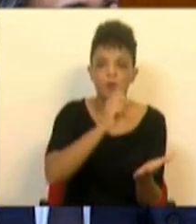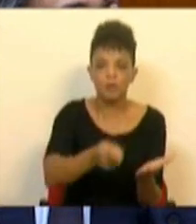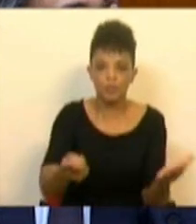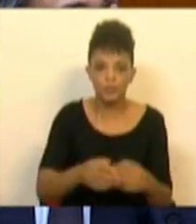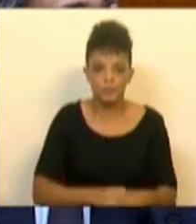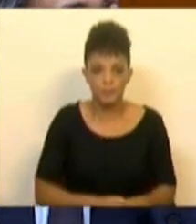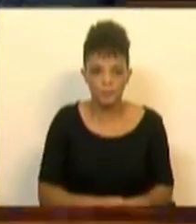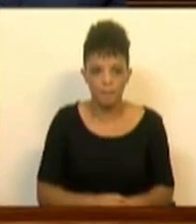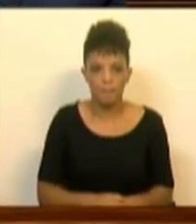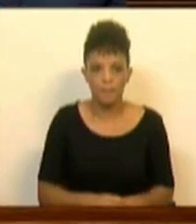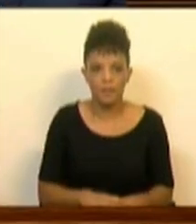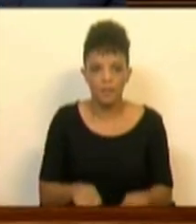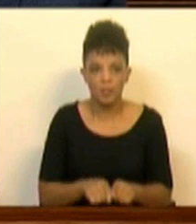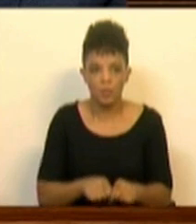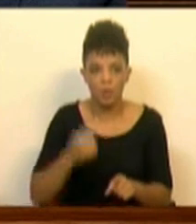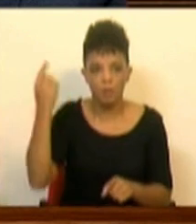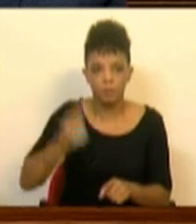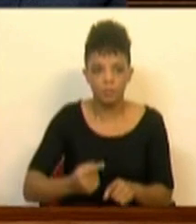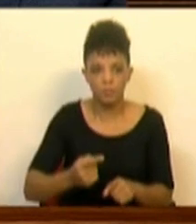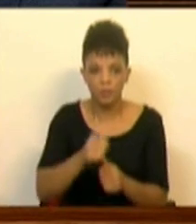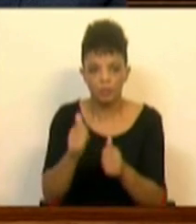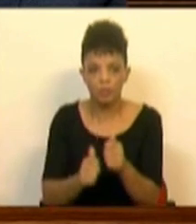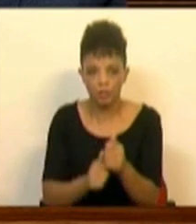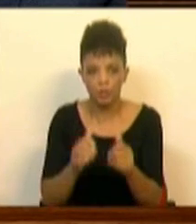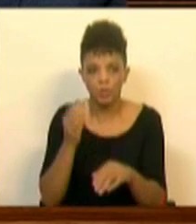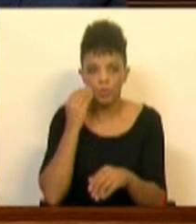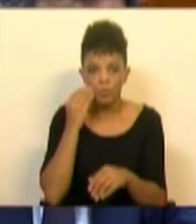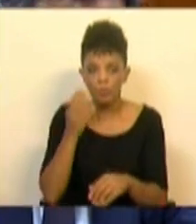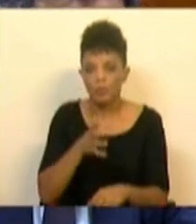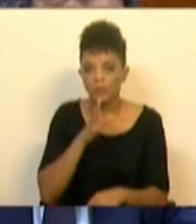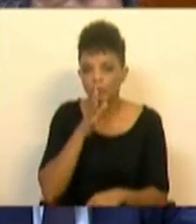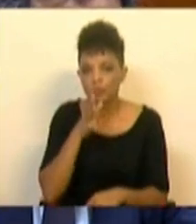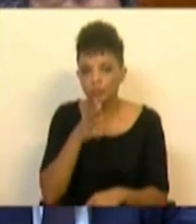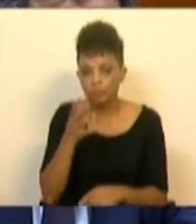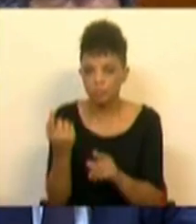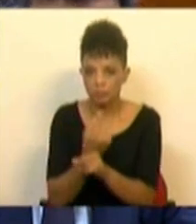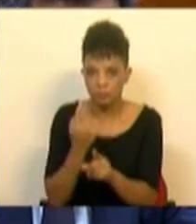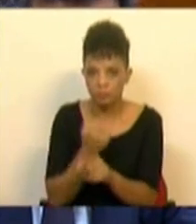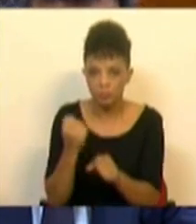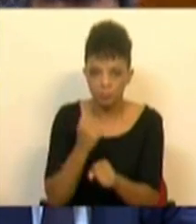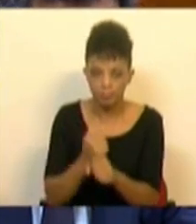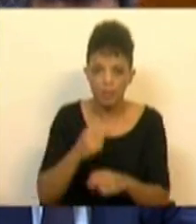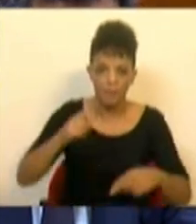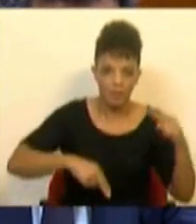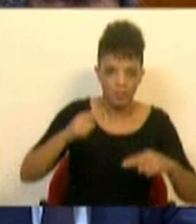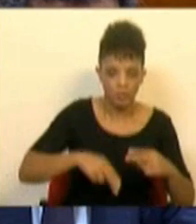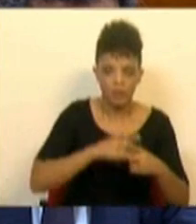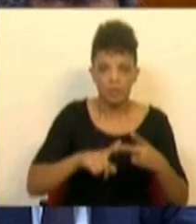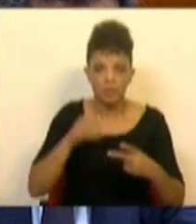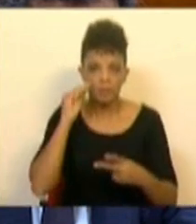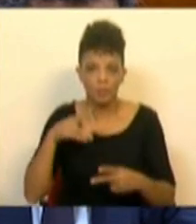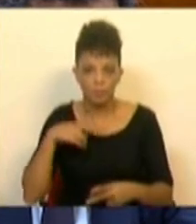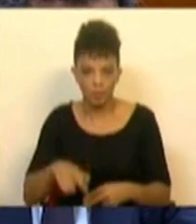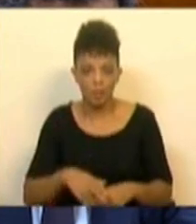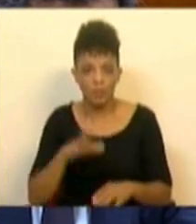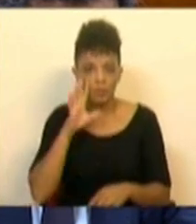fazer também é um conjunto de obrigações acessórias de comunicação de operações, quer à Autoridade Tributária, quer ao Banco